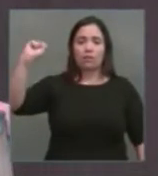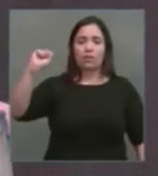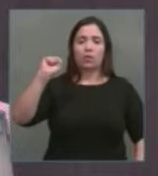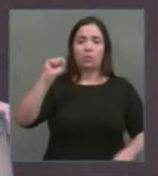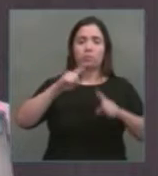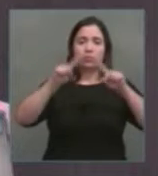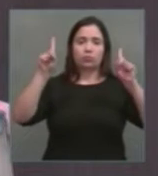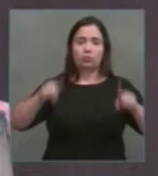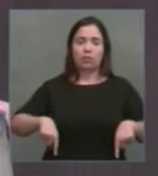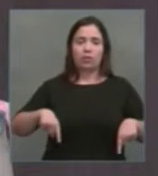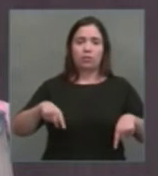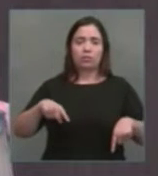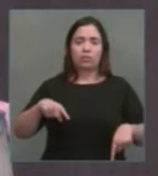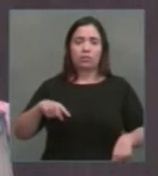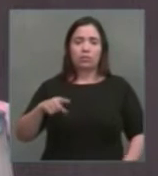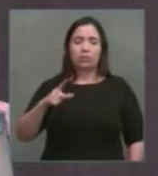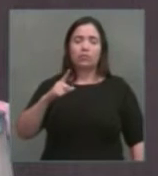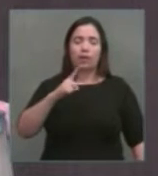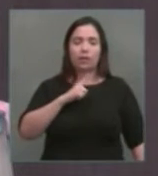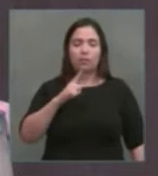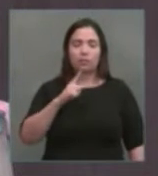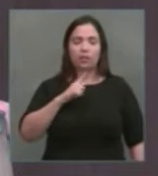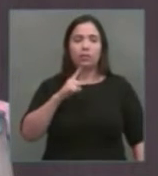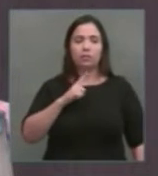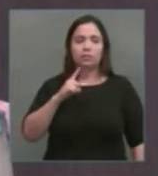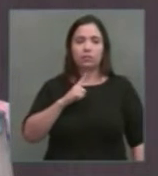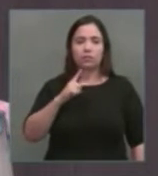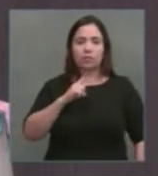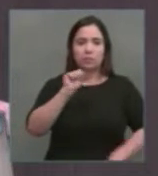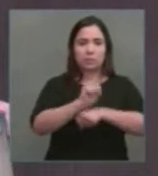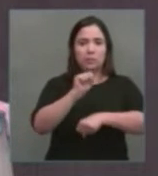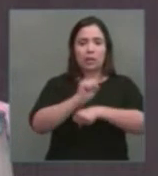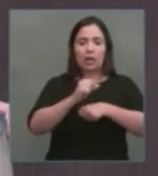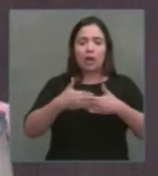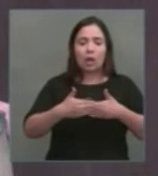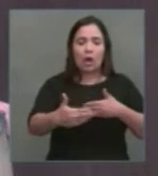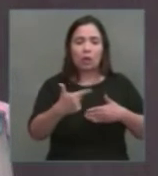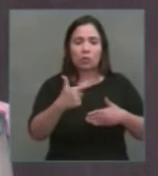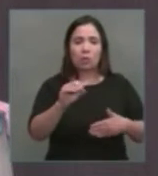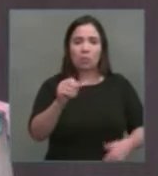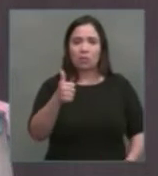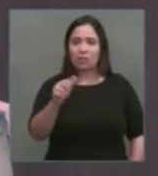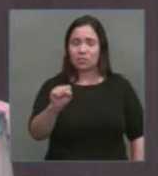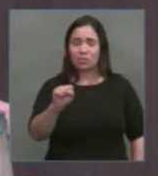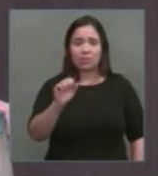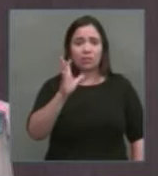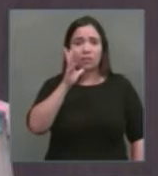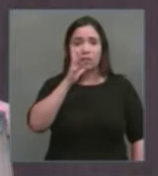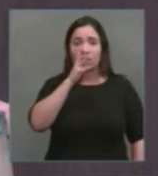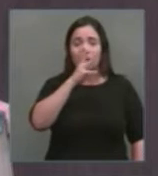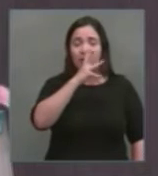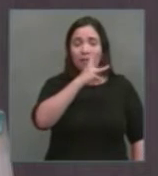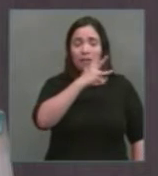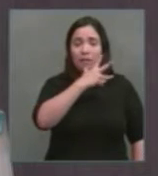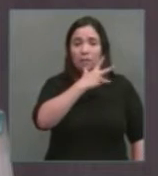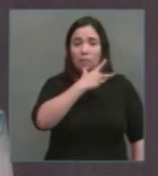Não podemos esperar até 2018. 2018 é muito longe. Eles vão fazer essa entrega é agora.